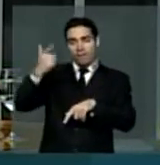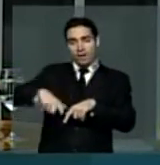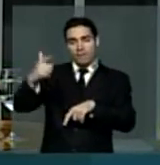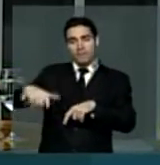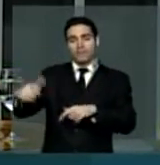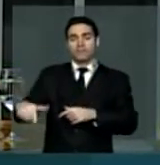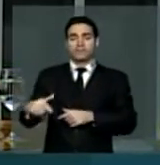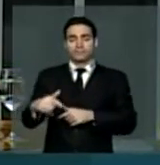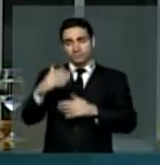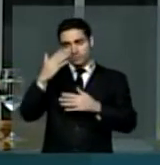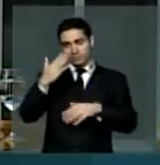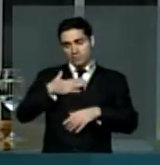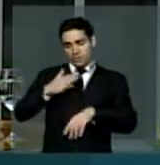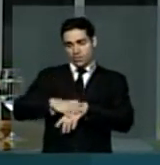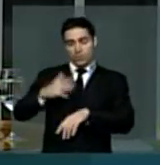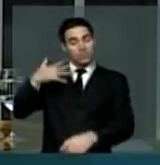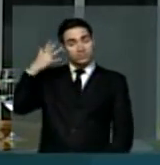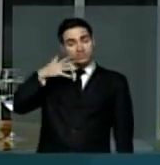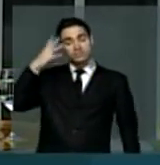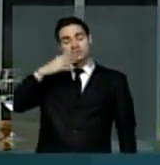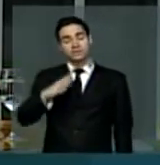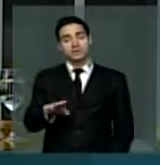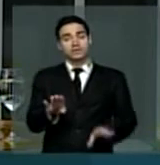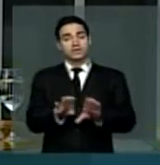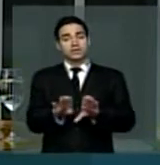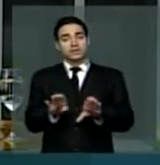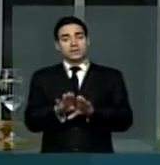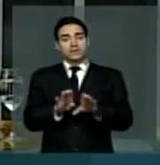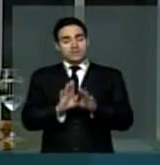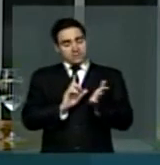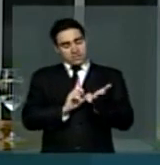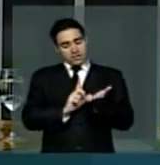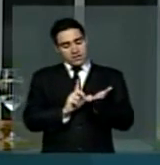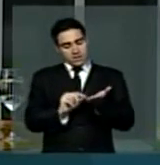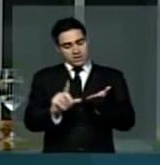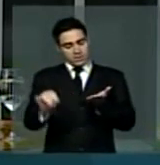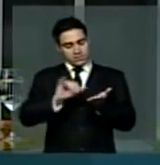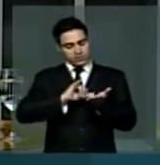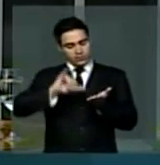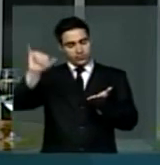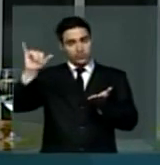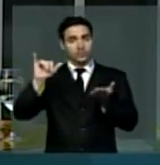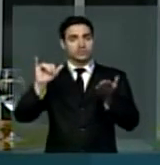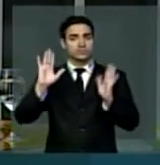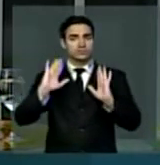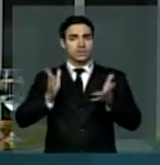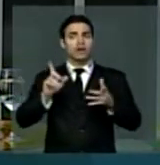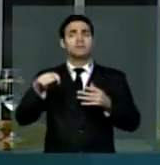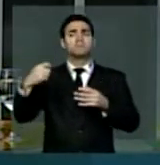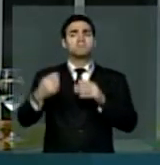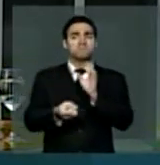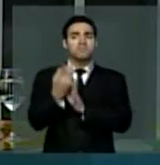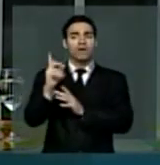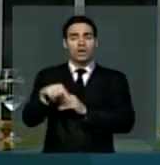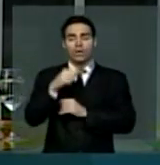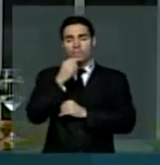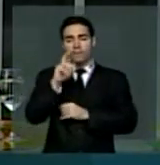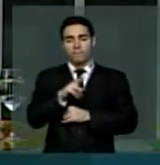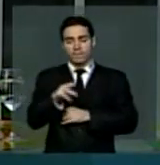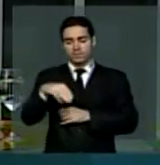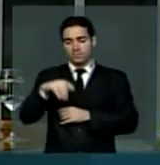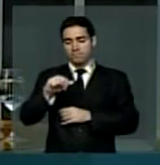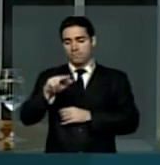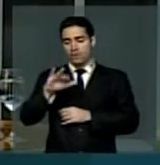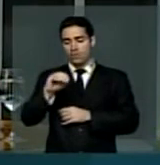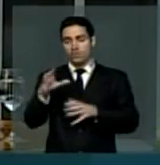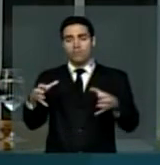meu pronunciamento e também desse artigo publicado que é da autoria do padre Mauro do movimento